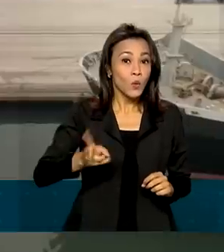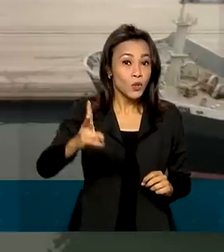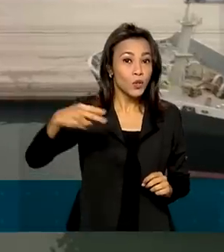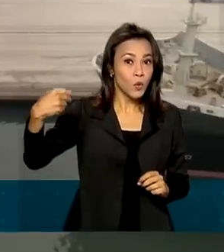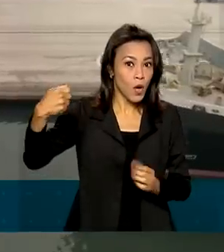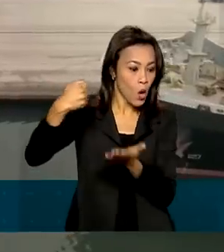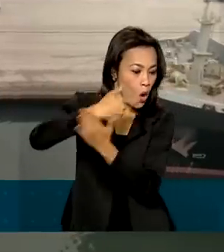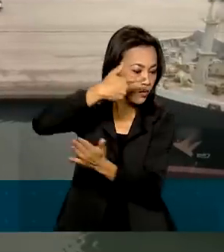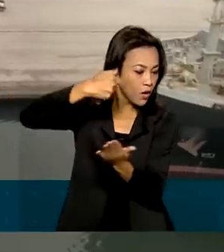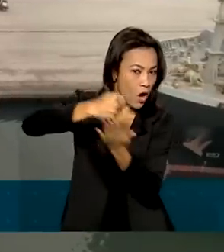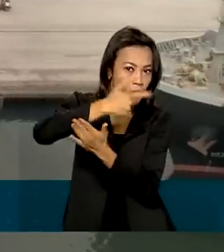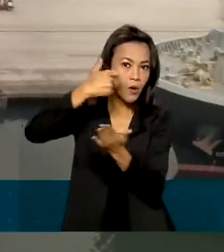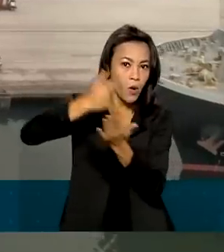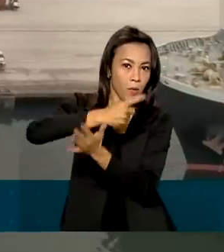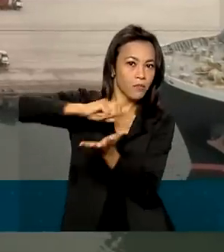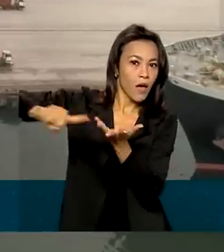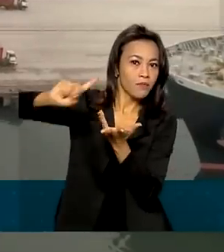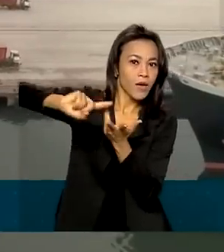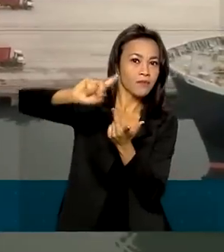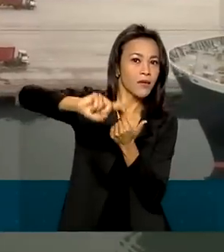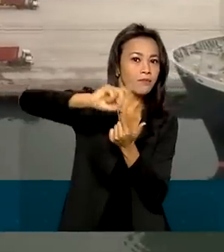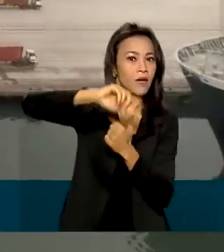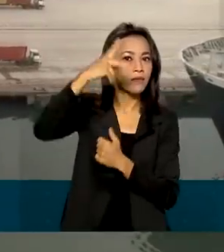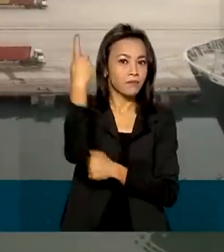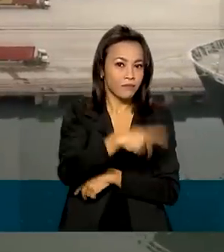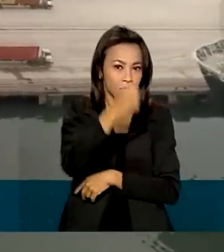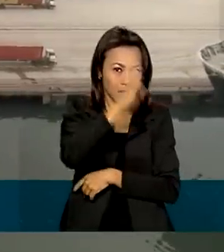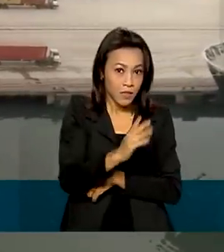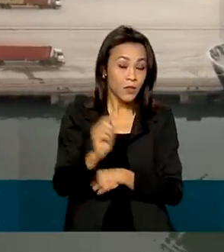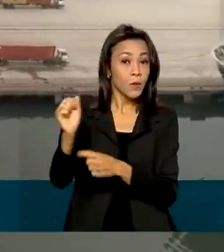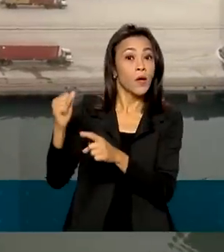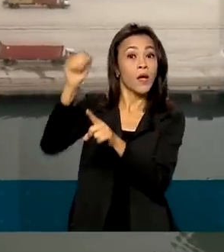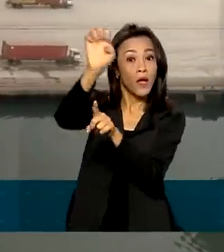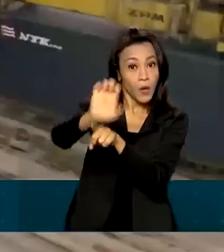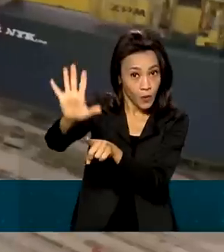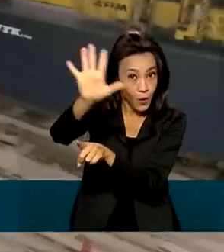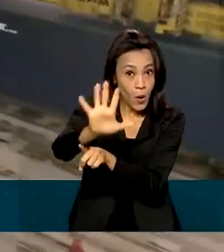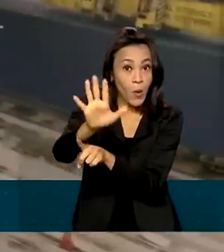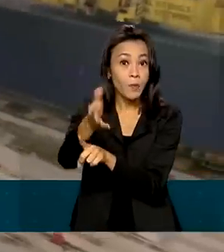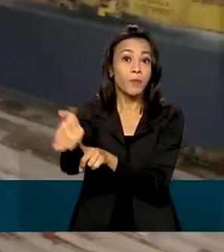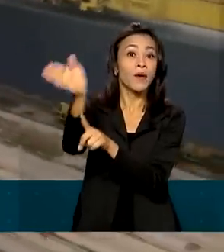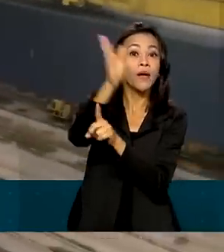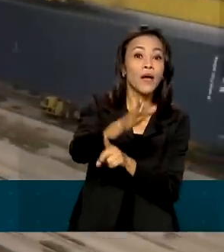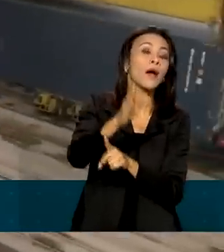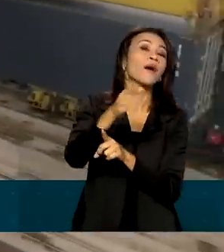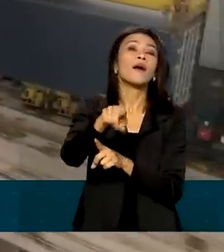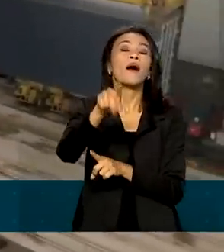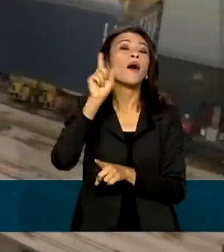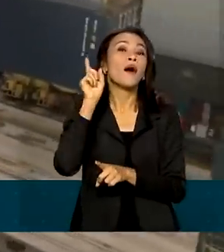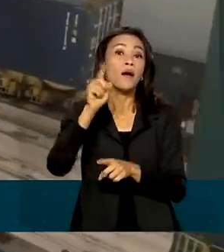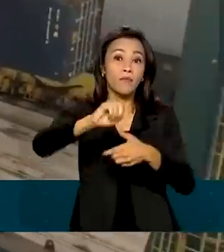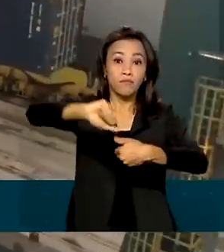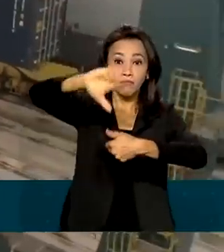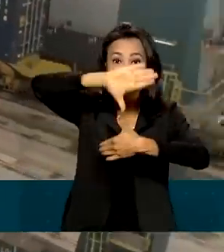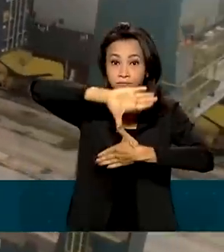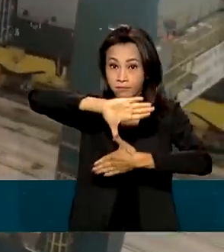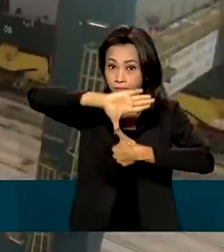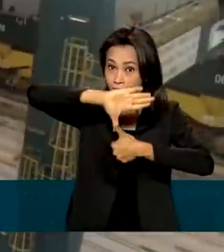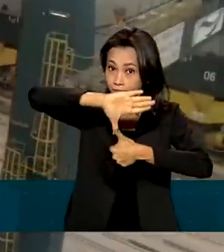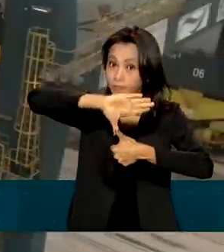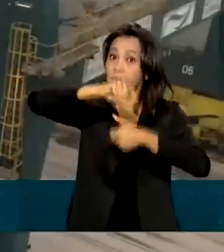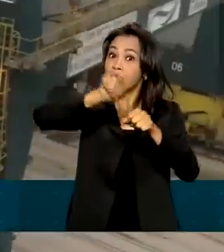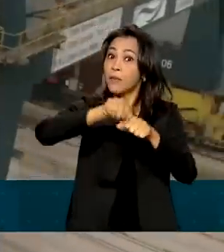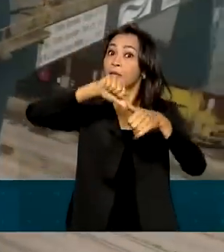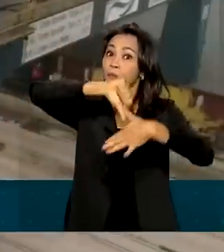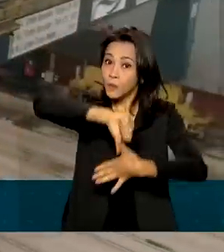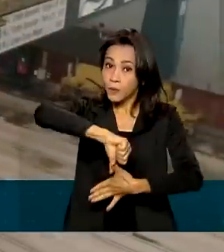maior parte de nossos produtos, seguida pela Europa, América do Norte e do Sul. Em termos de